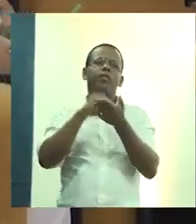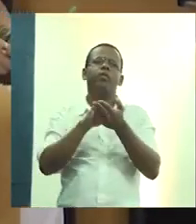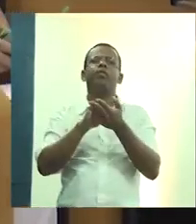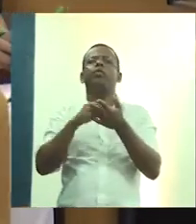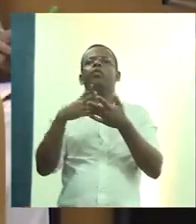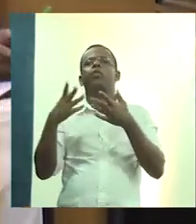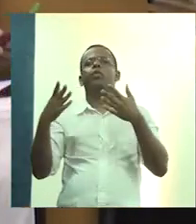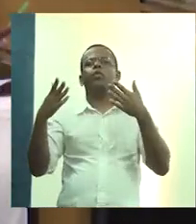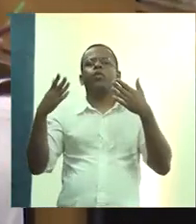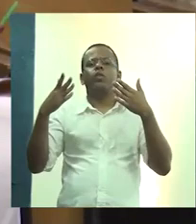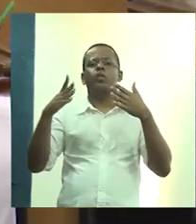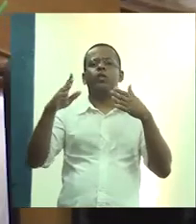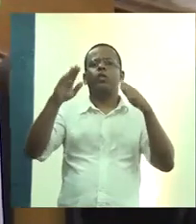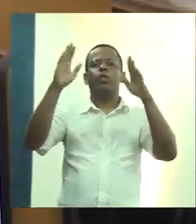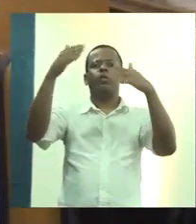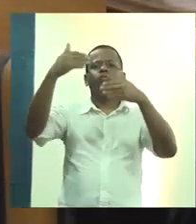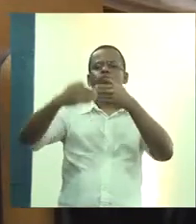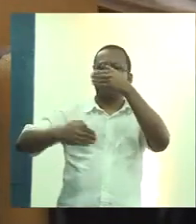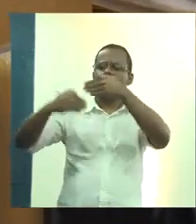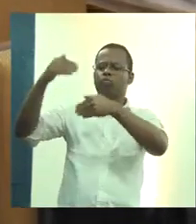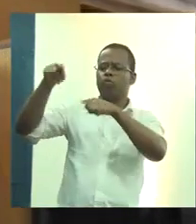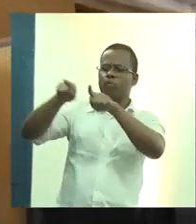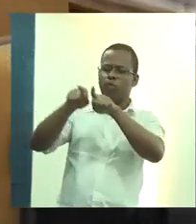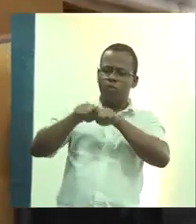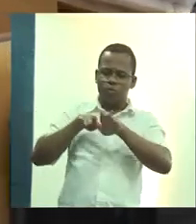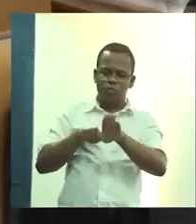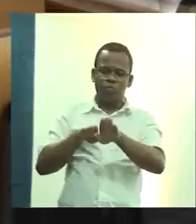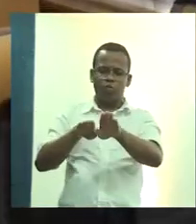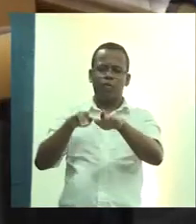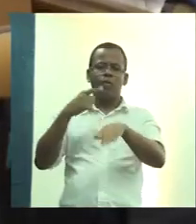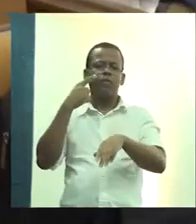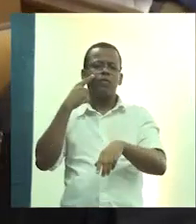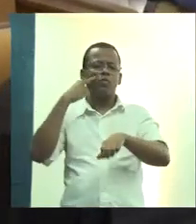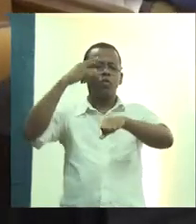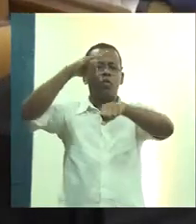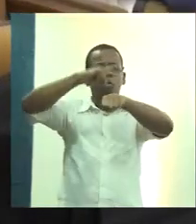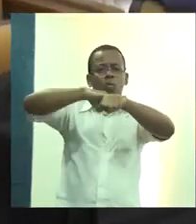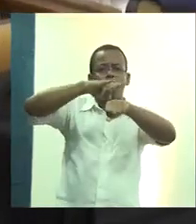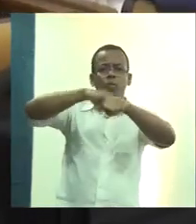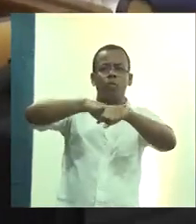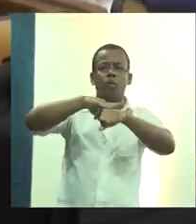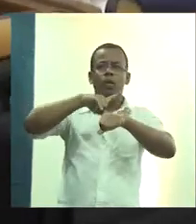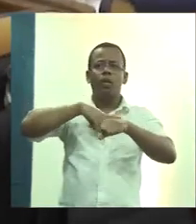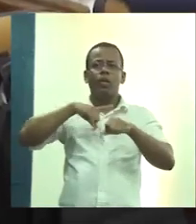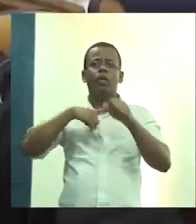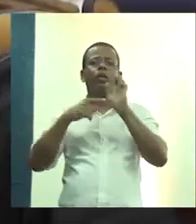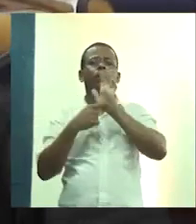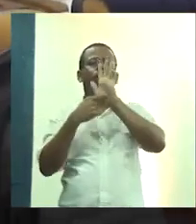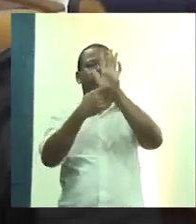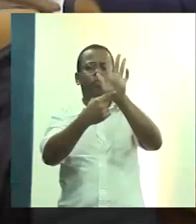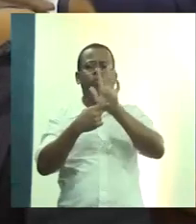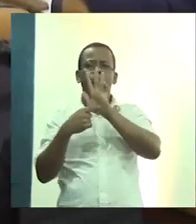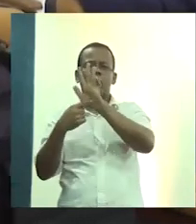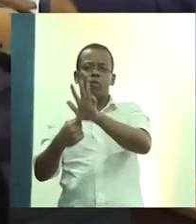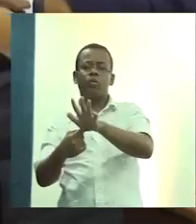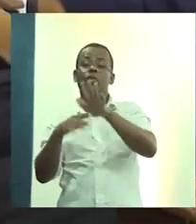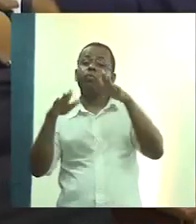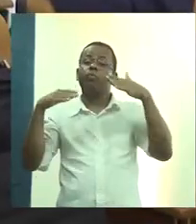revestimentos de paredes e pisos. Esses banheiros que a gente vai estar apresentando também, boa parte dos problemas eram esses.